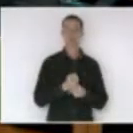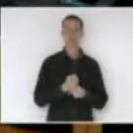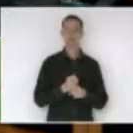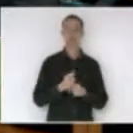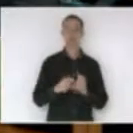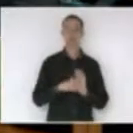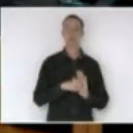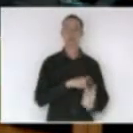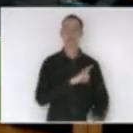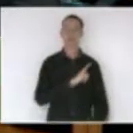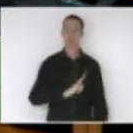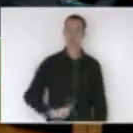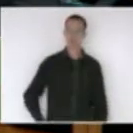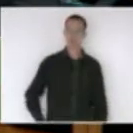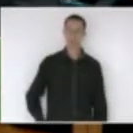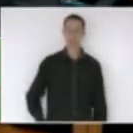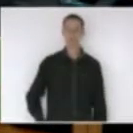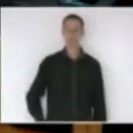poderiam ter sido